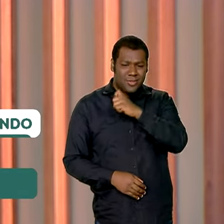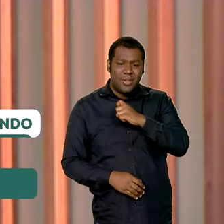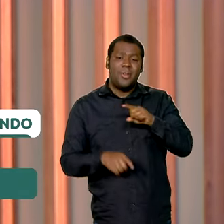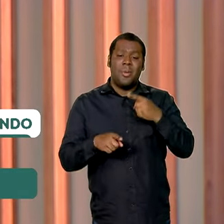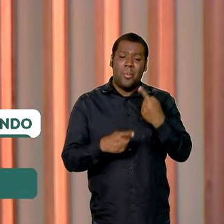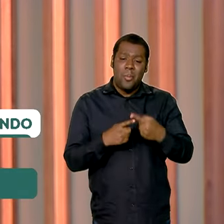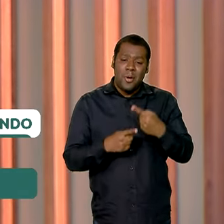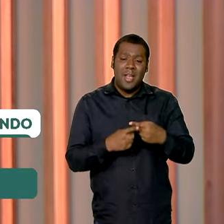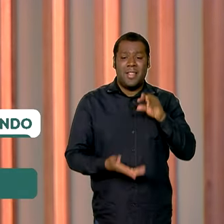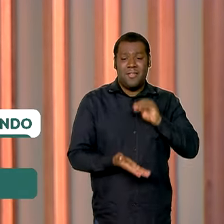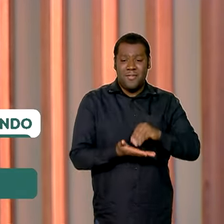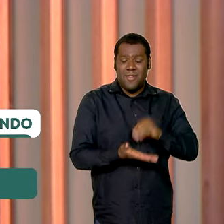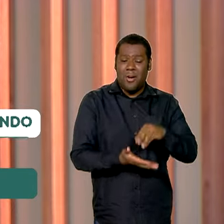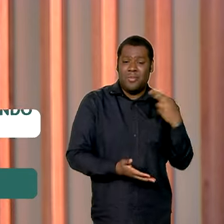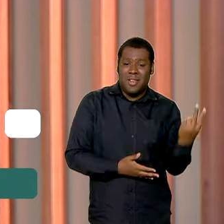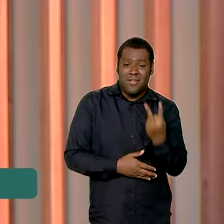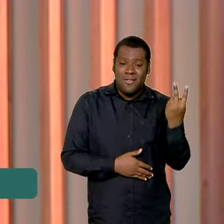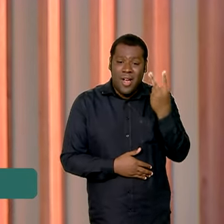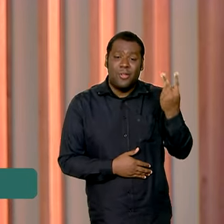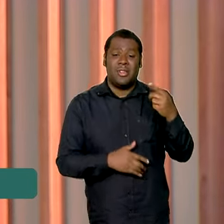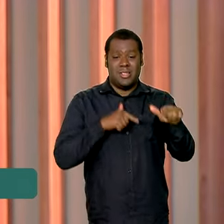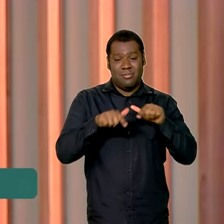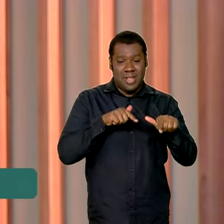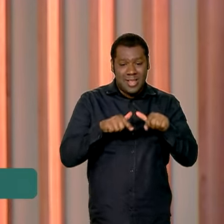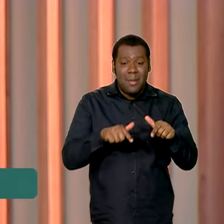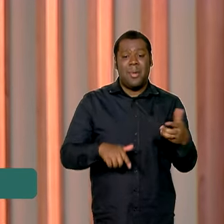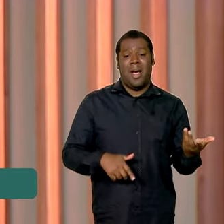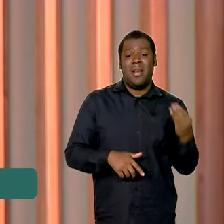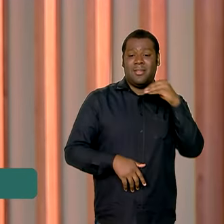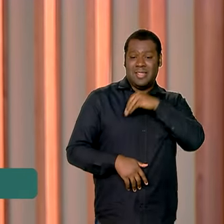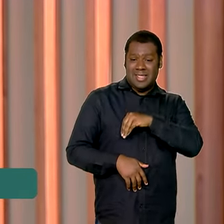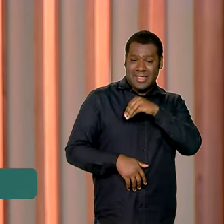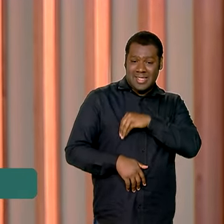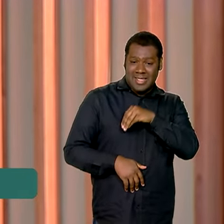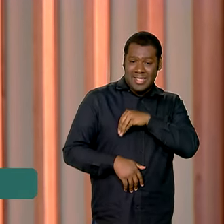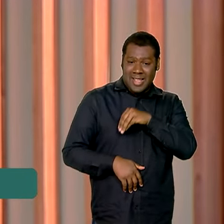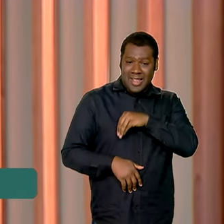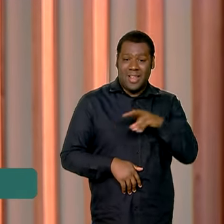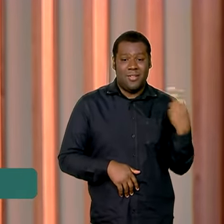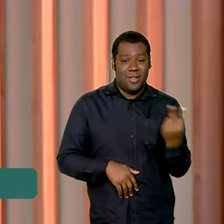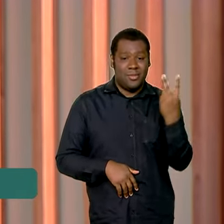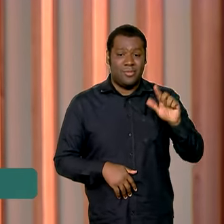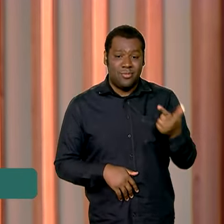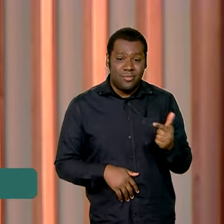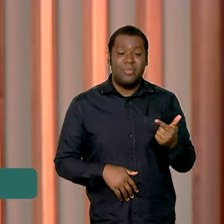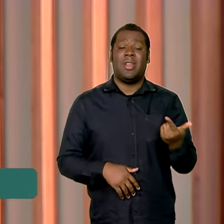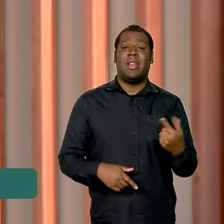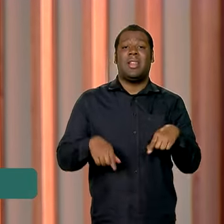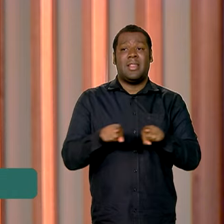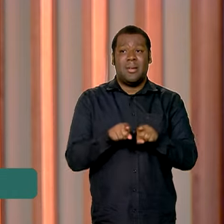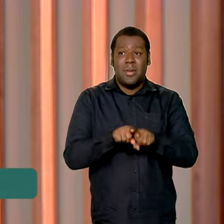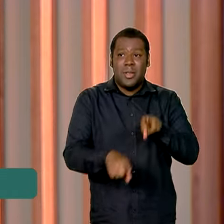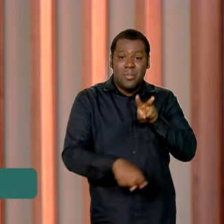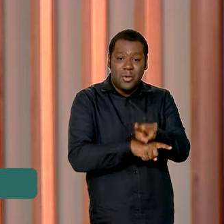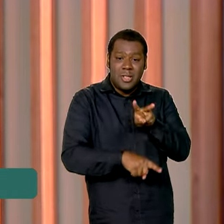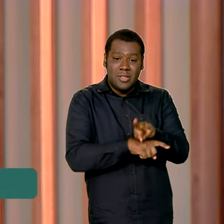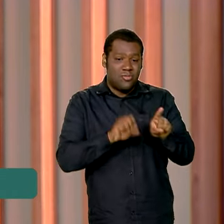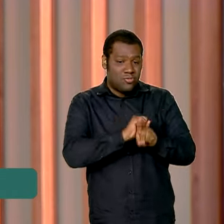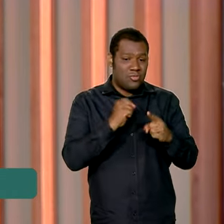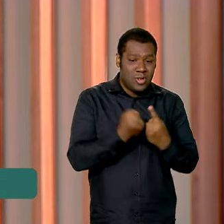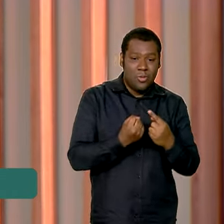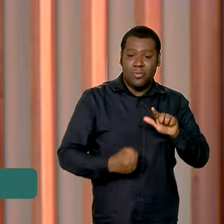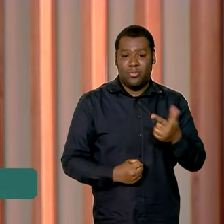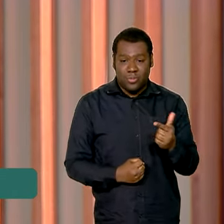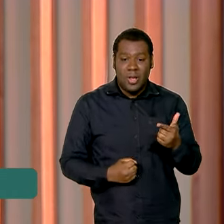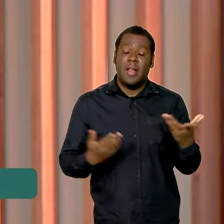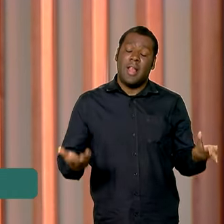do trabalho, a má remuneração, falta de proteção social, trabalhista e previdenciária. Para reverter